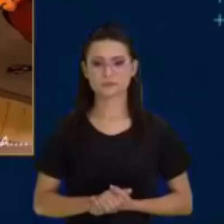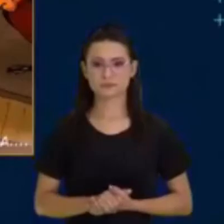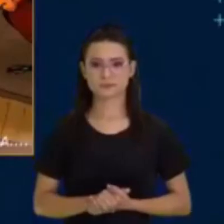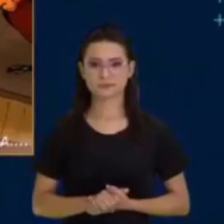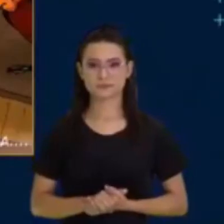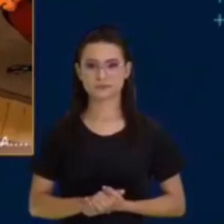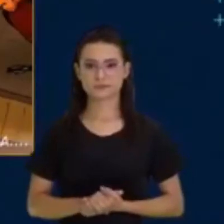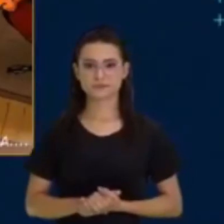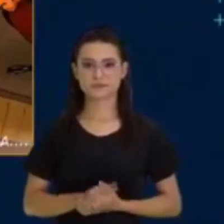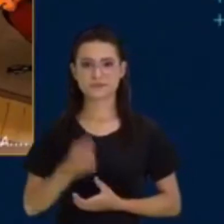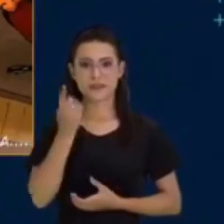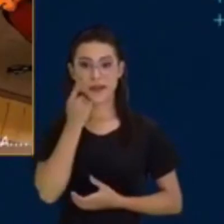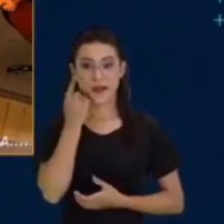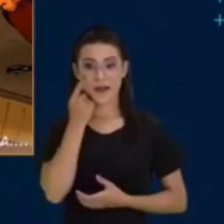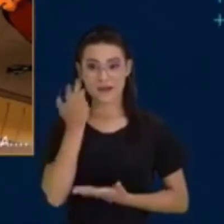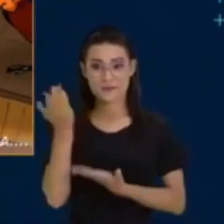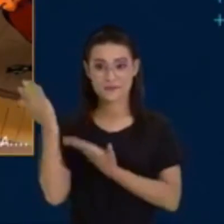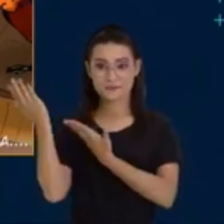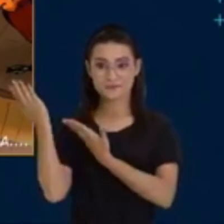Olhem só.